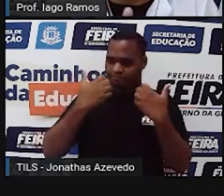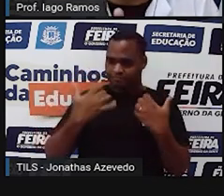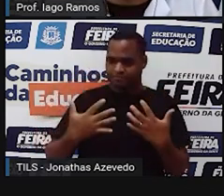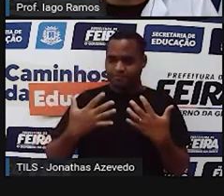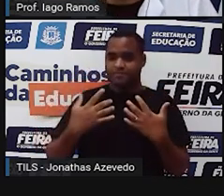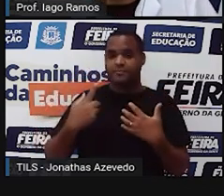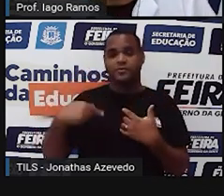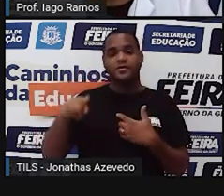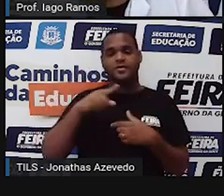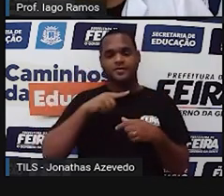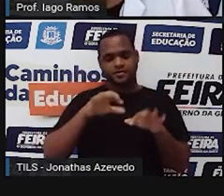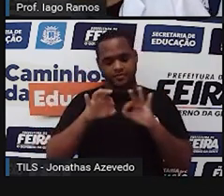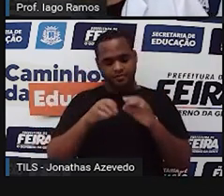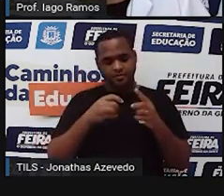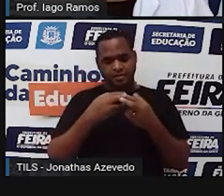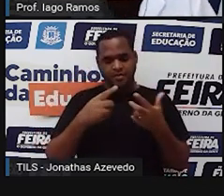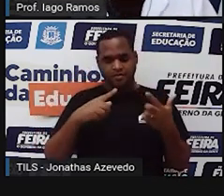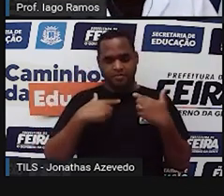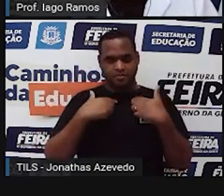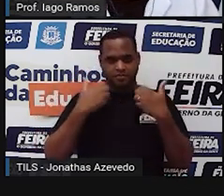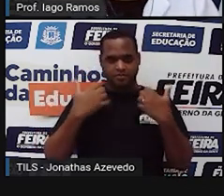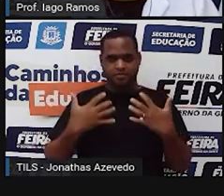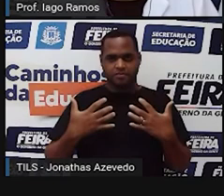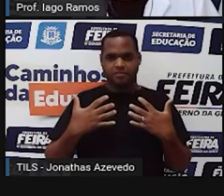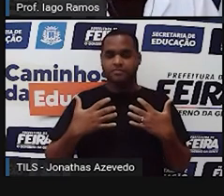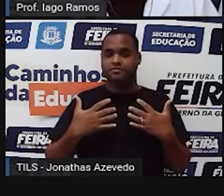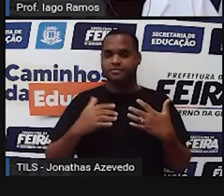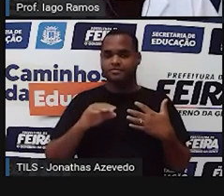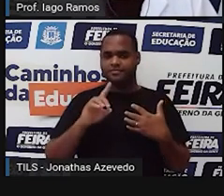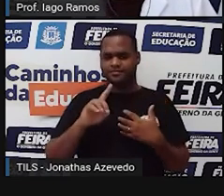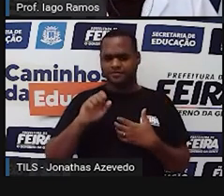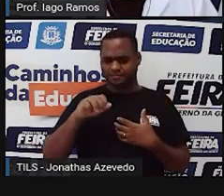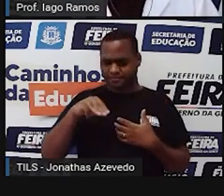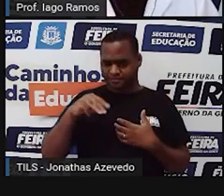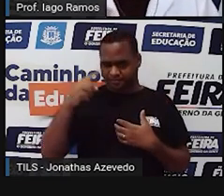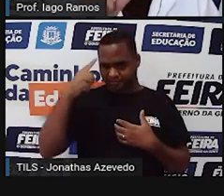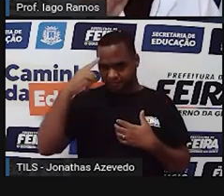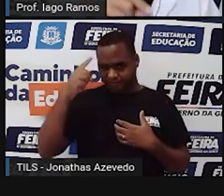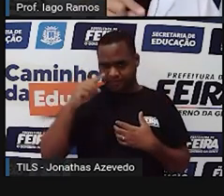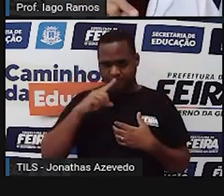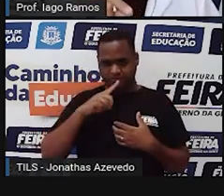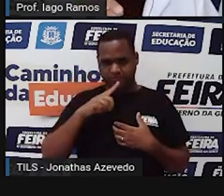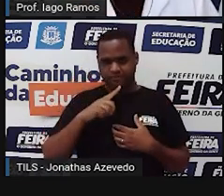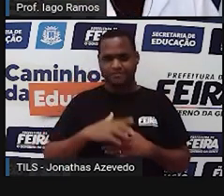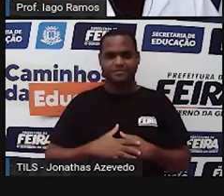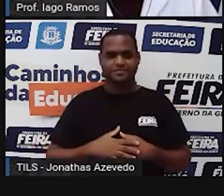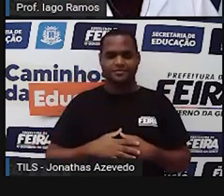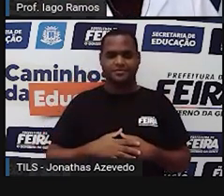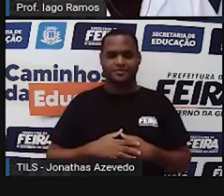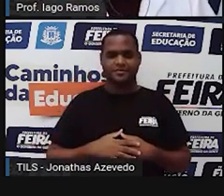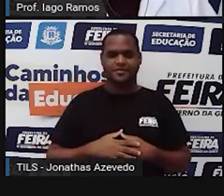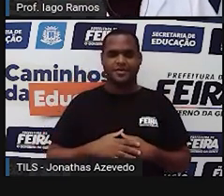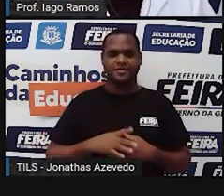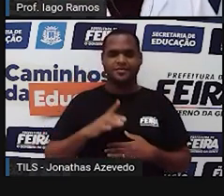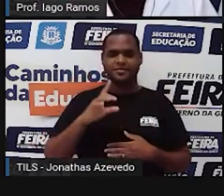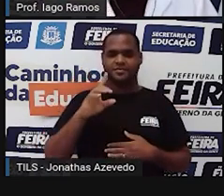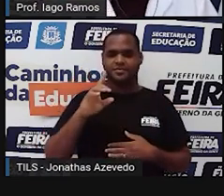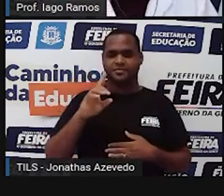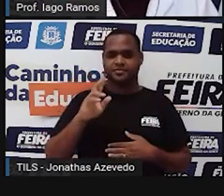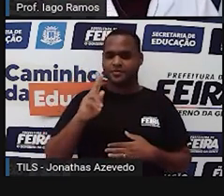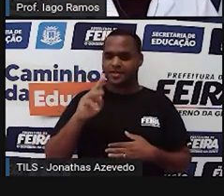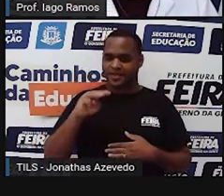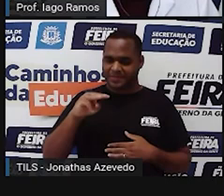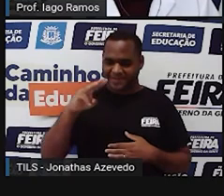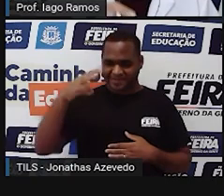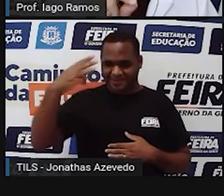até decâmetro cúbico. Acompanha as setinhas. E de quilômetro cúbico até decâmetro cúbico, a gente